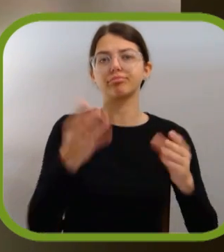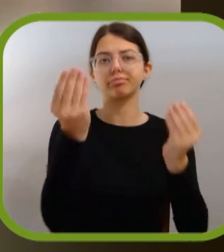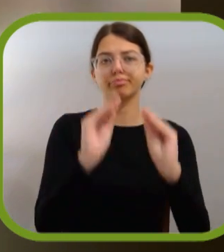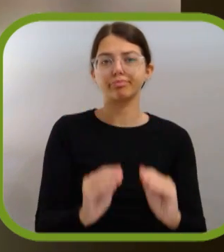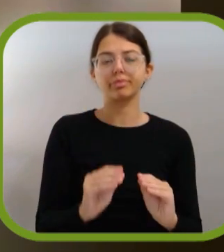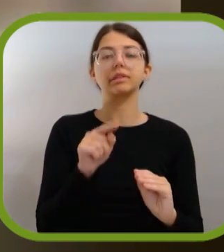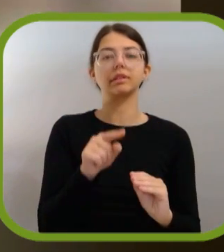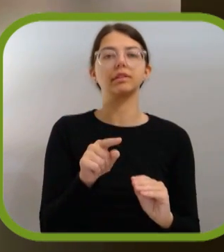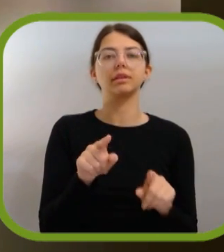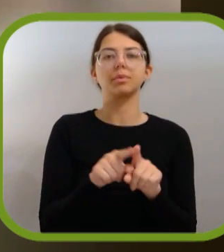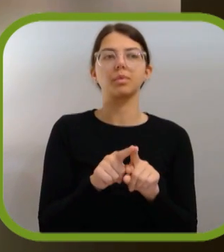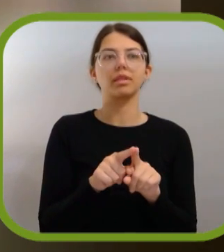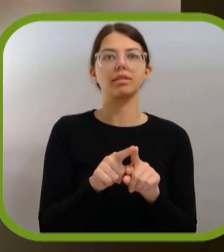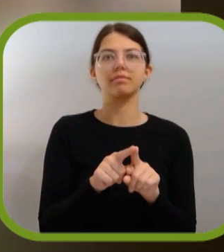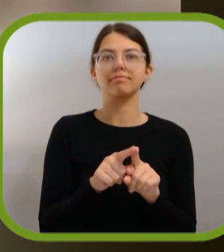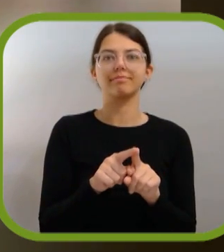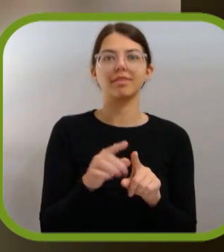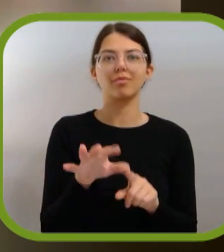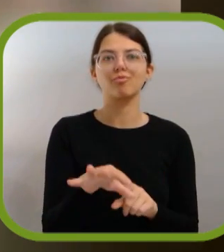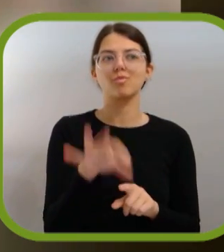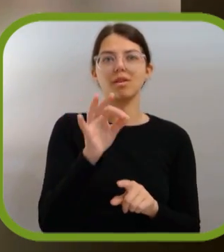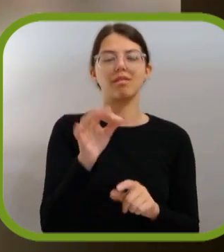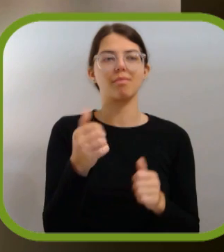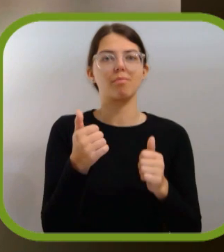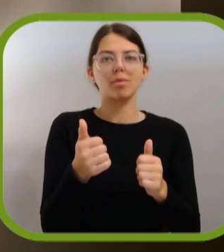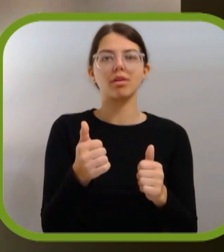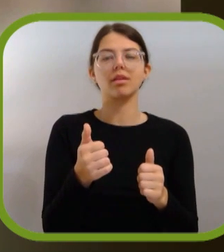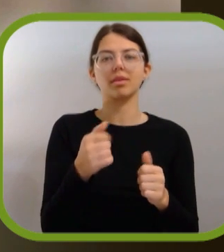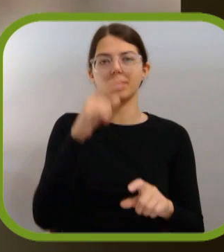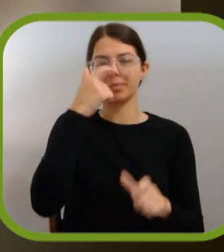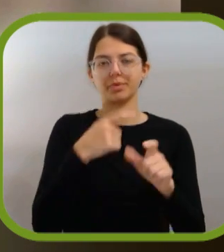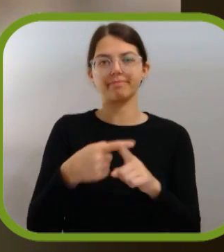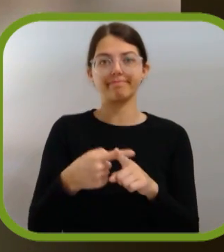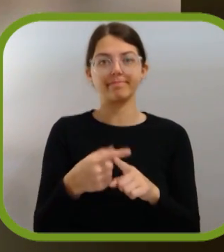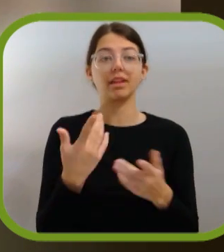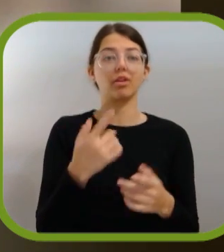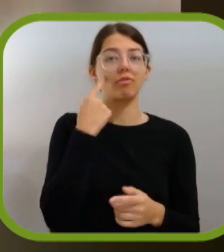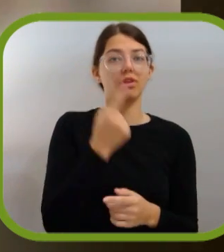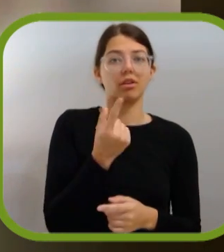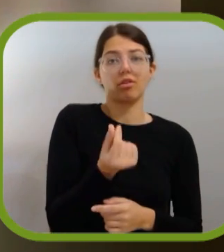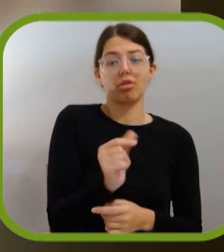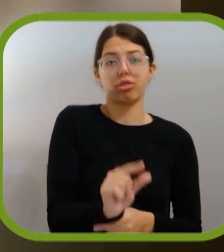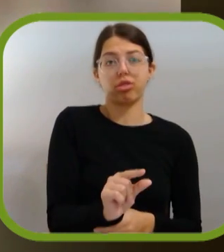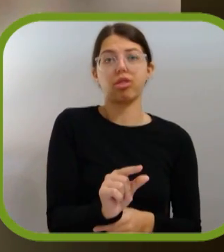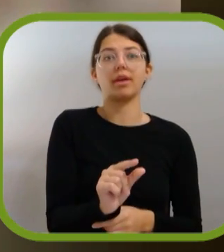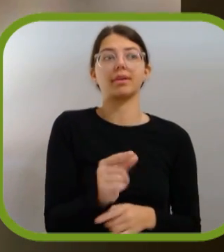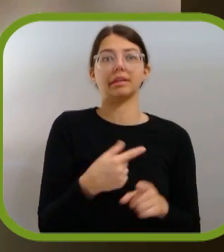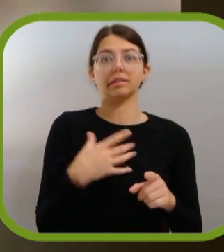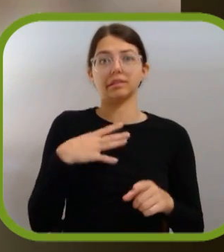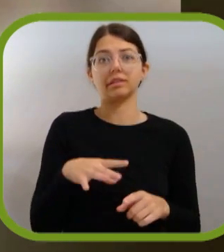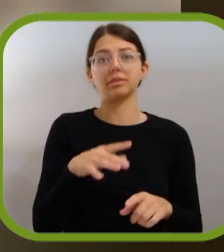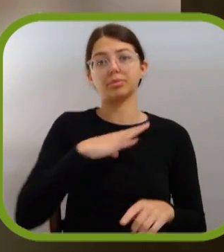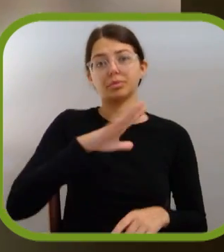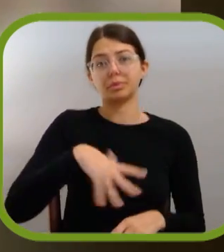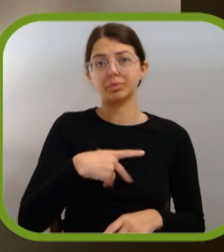é desenvolvido constituem a chave para o alcance de mais interessados. Numa altura em que as viagens low cost são desejadas